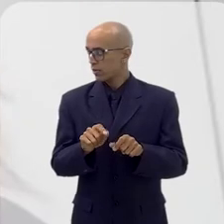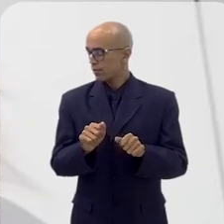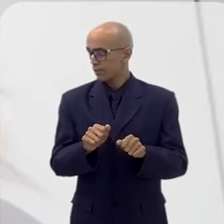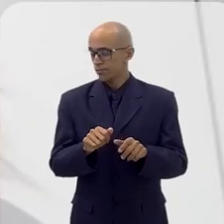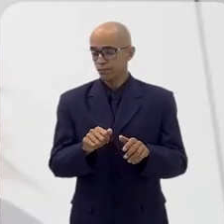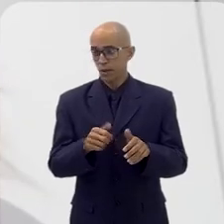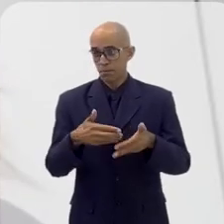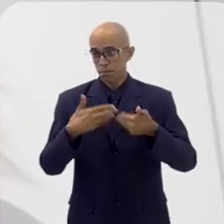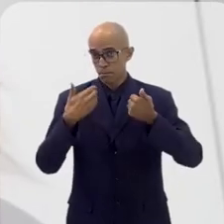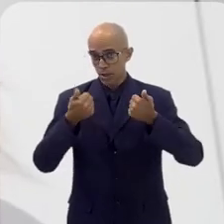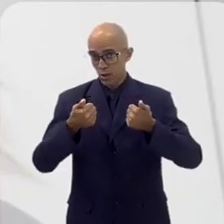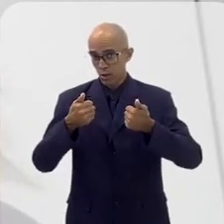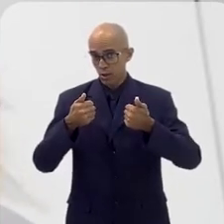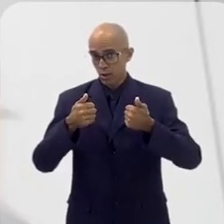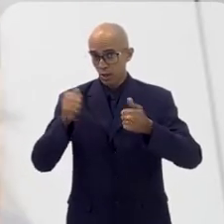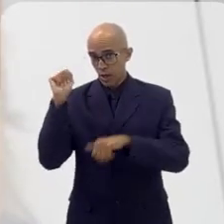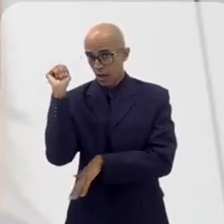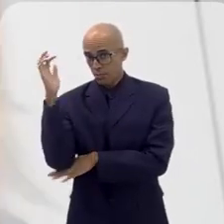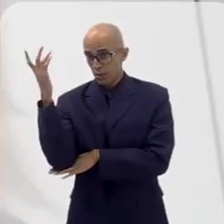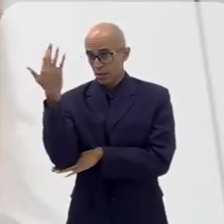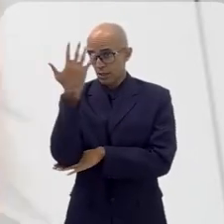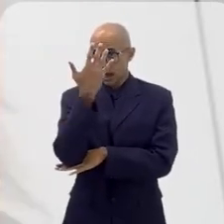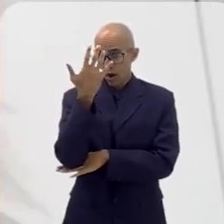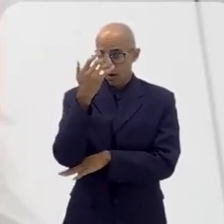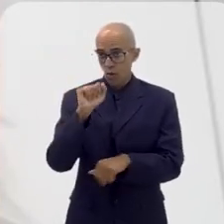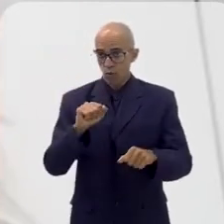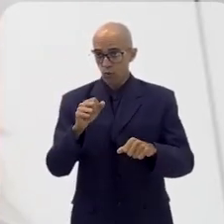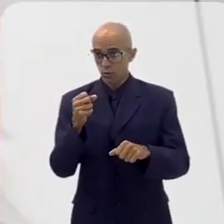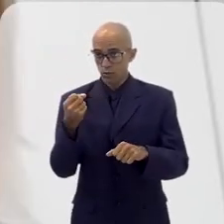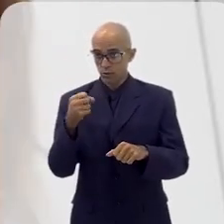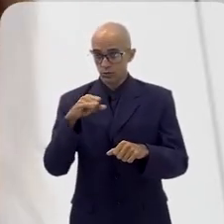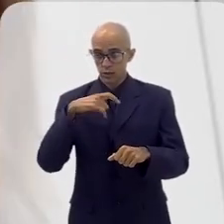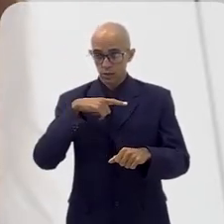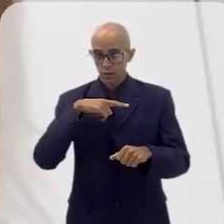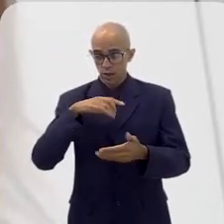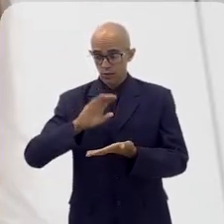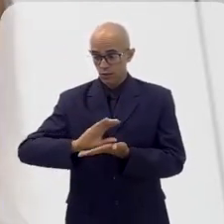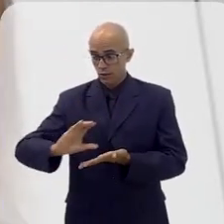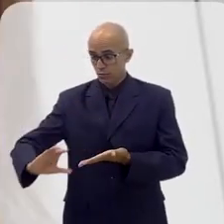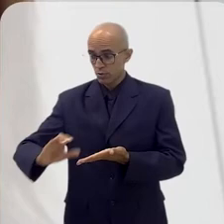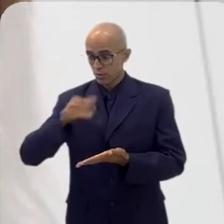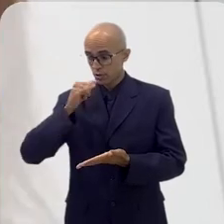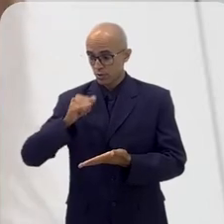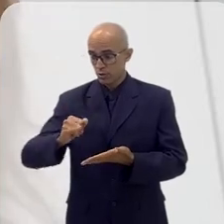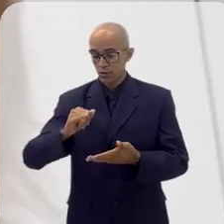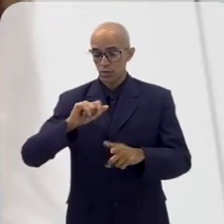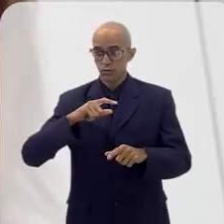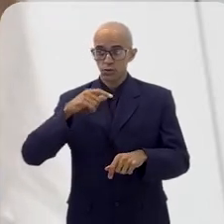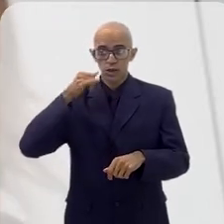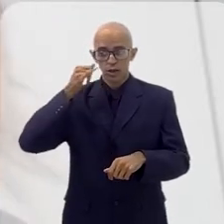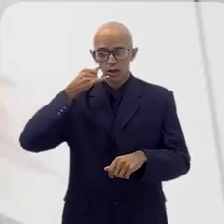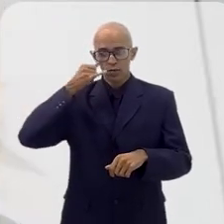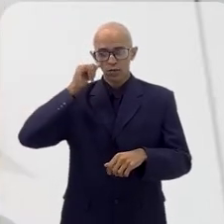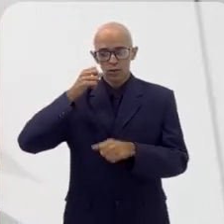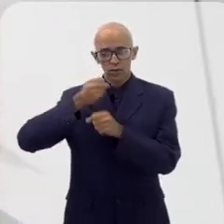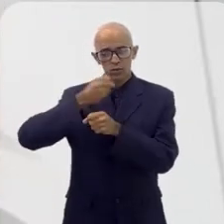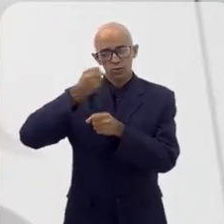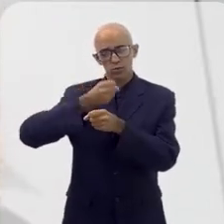também a melhoria ambiental, quando você prorroga investimentos em energia, você evita